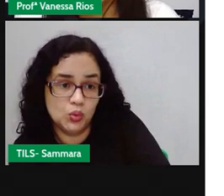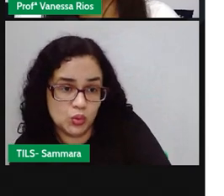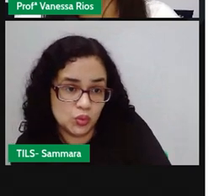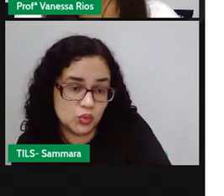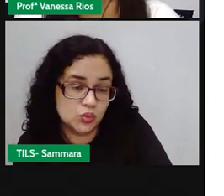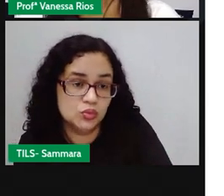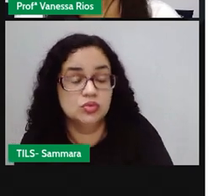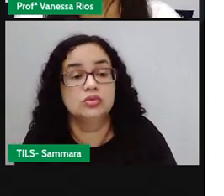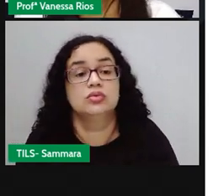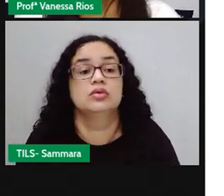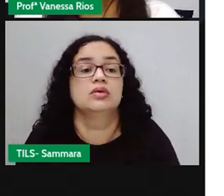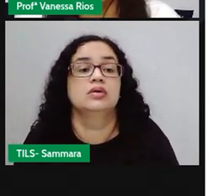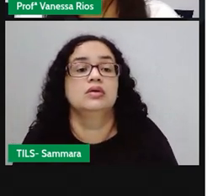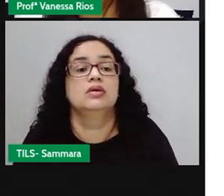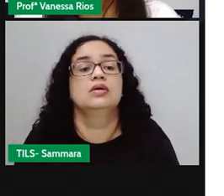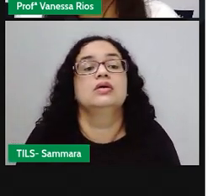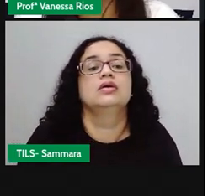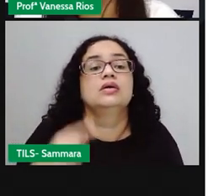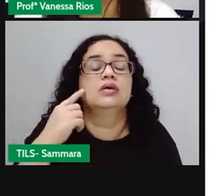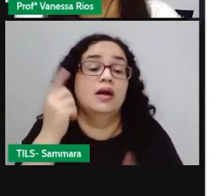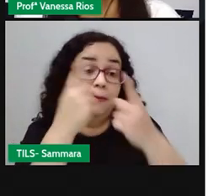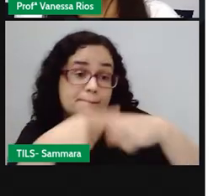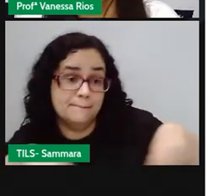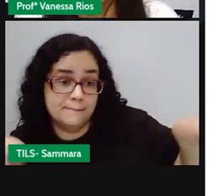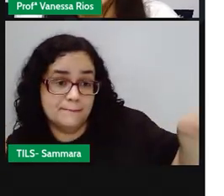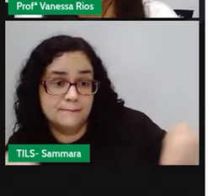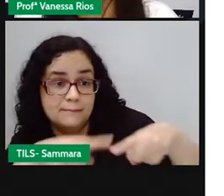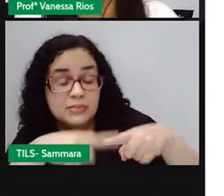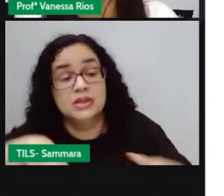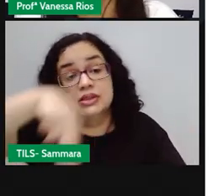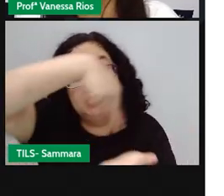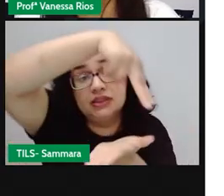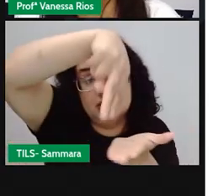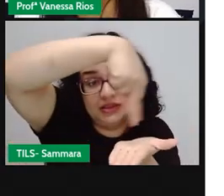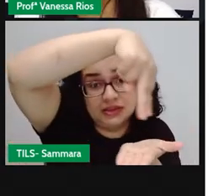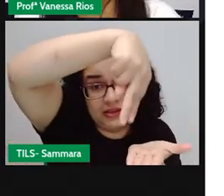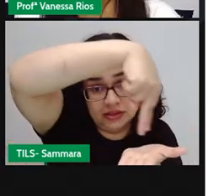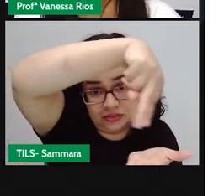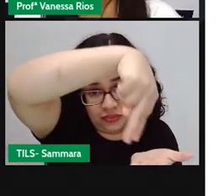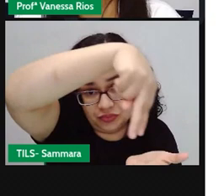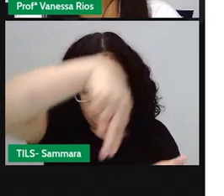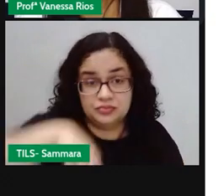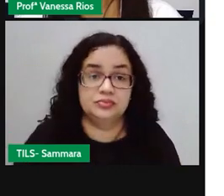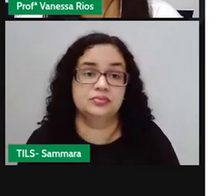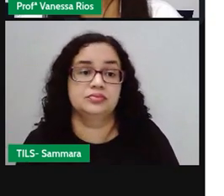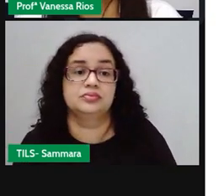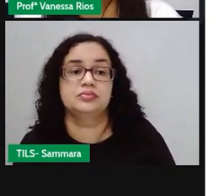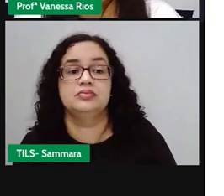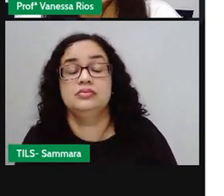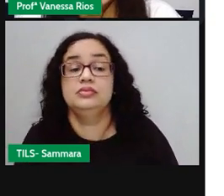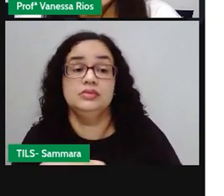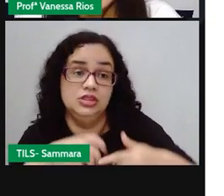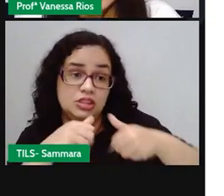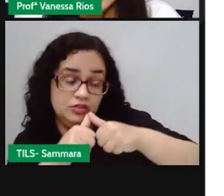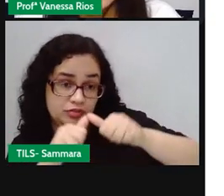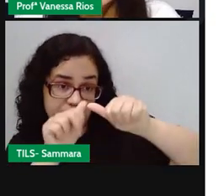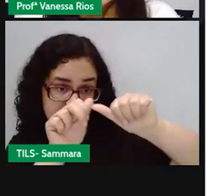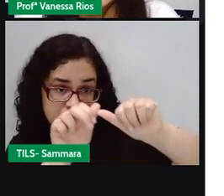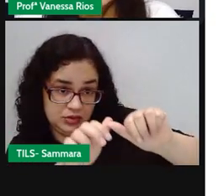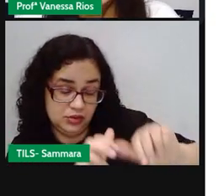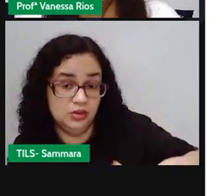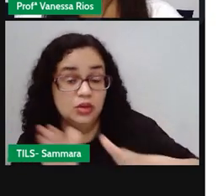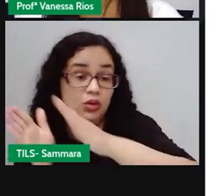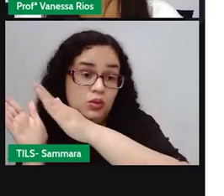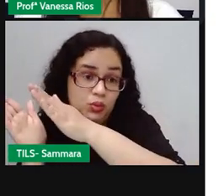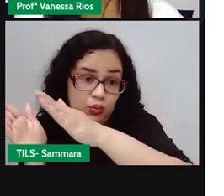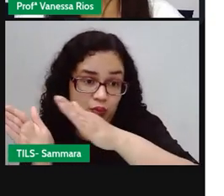aos hábitos. Aí entram as músicas, as danças. São as coisas que permanecem no decorrer do